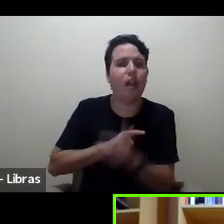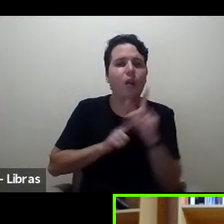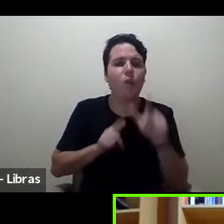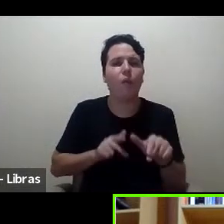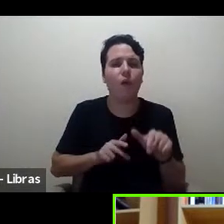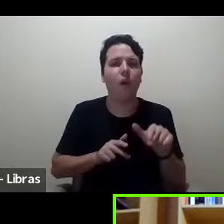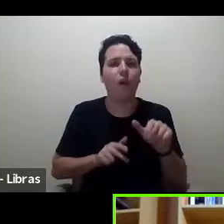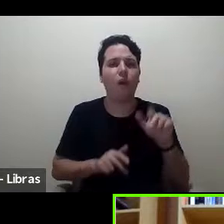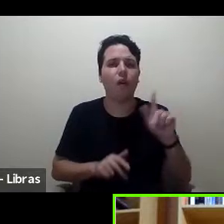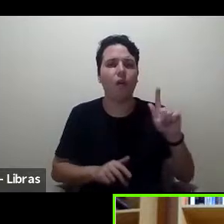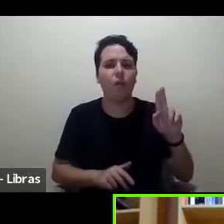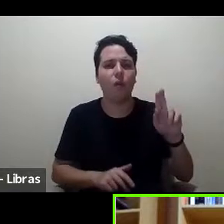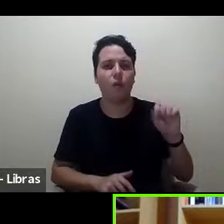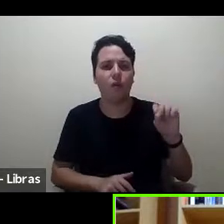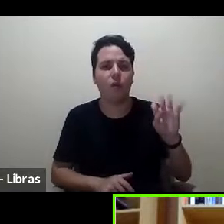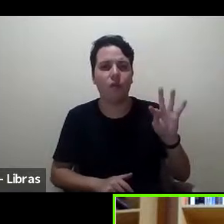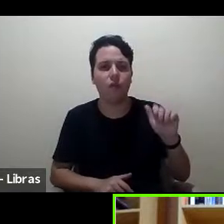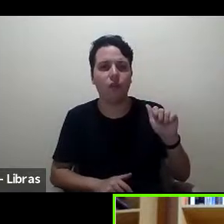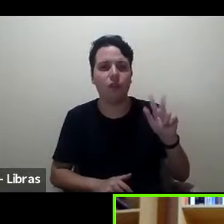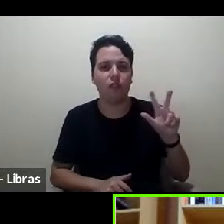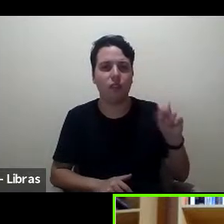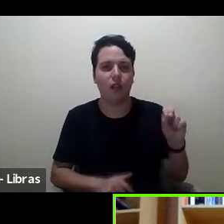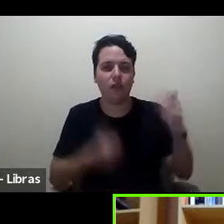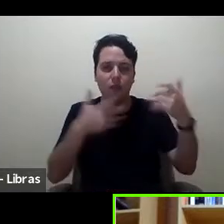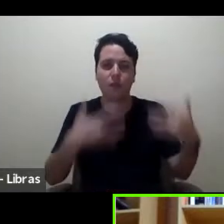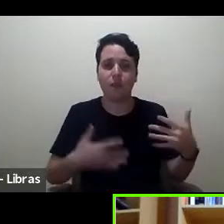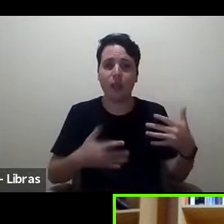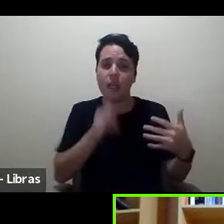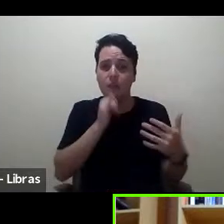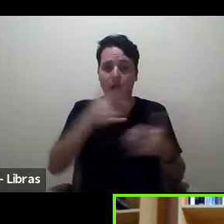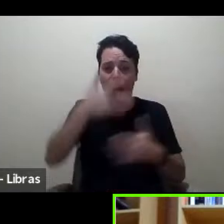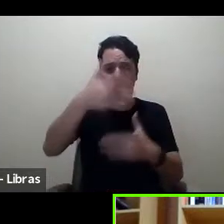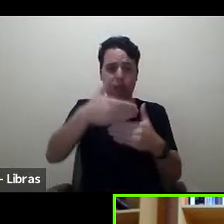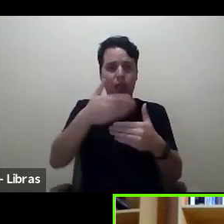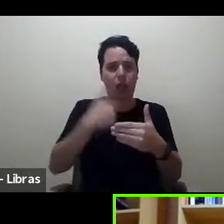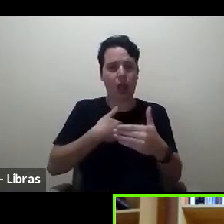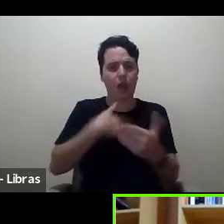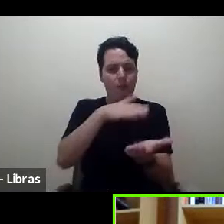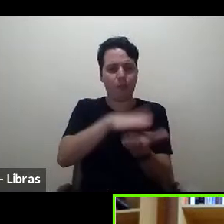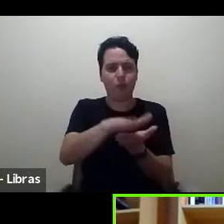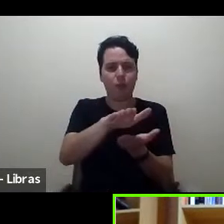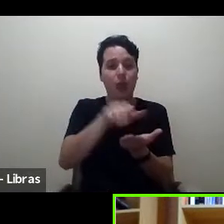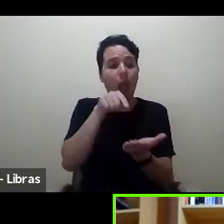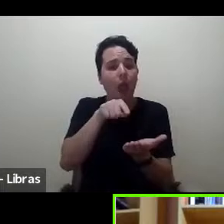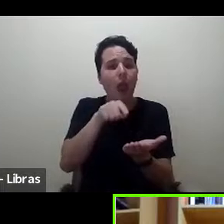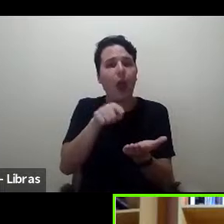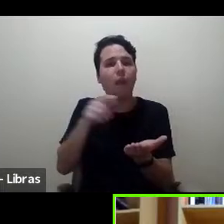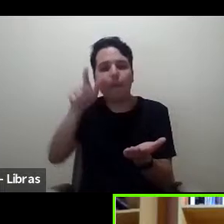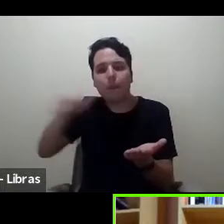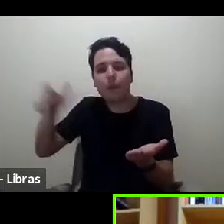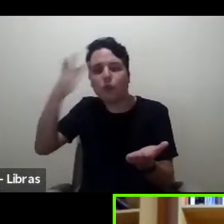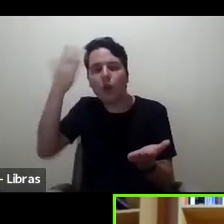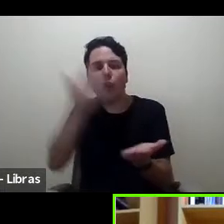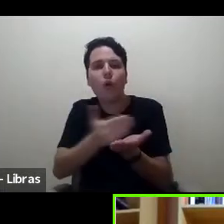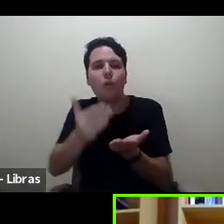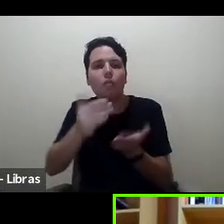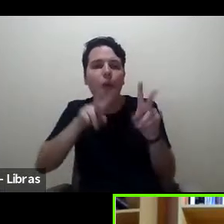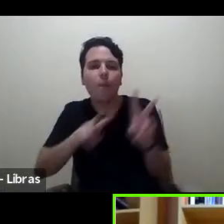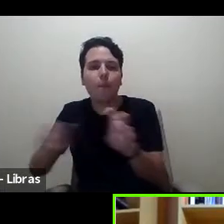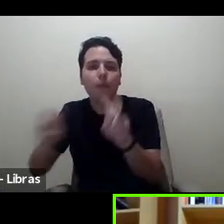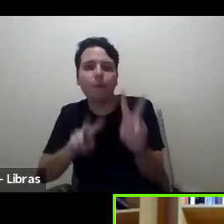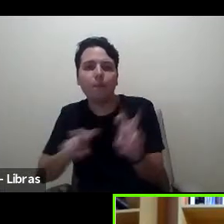isso, ela recebeu citações, eu imaginava que o livro é que receberia as citações, mas a resenha recebeu citações,